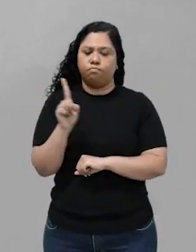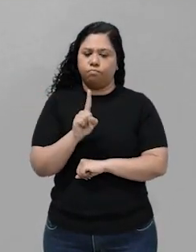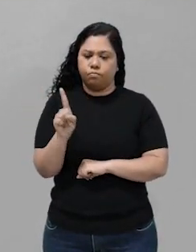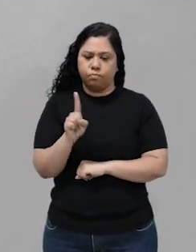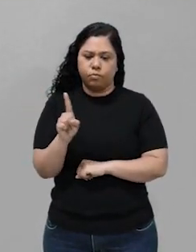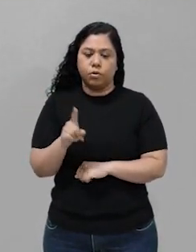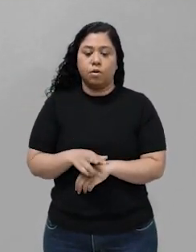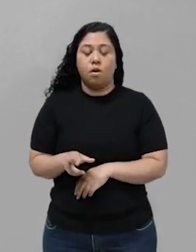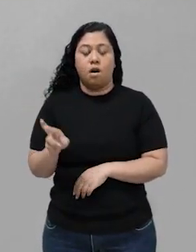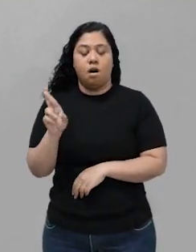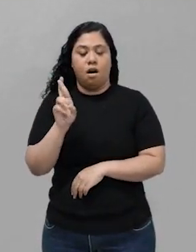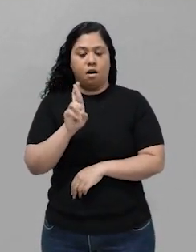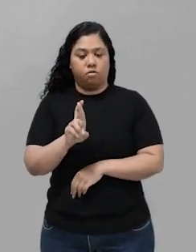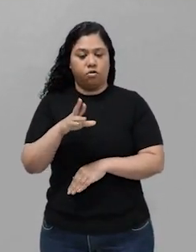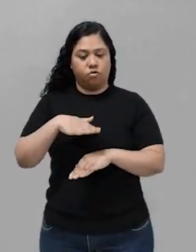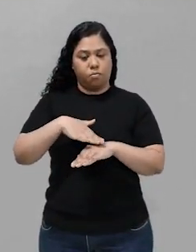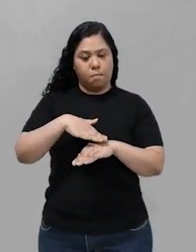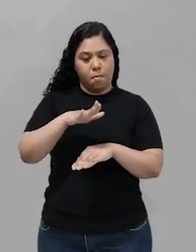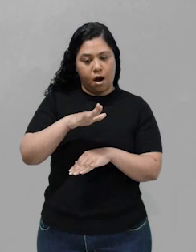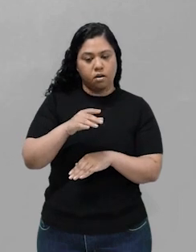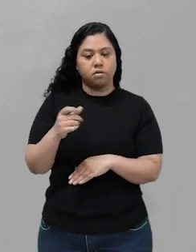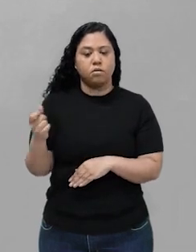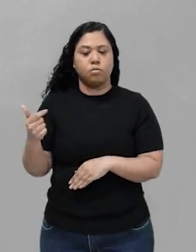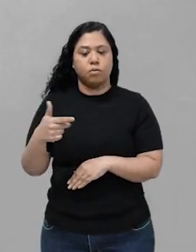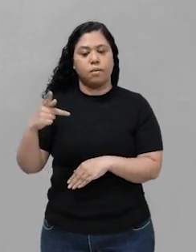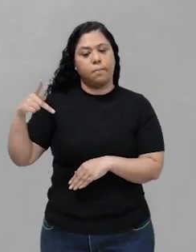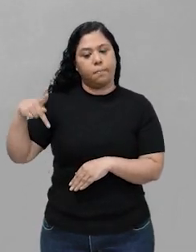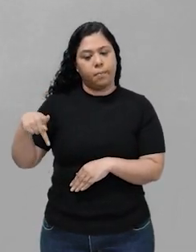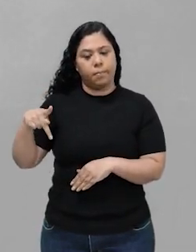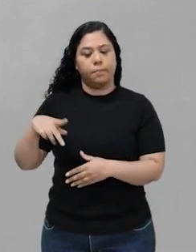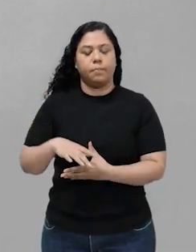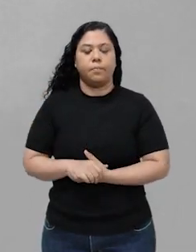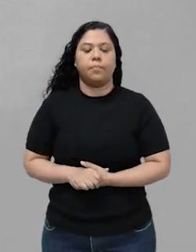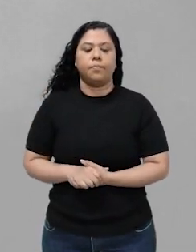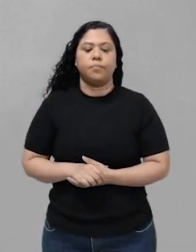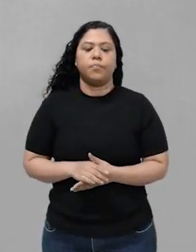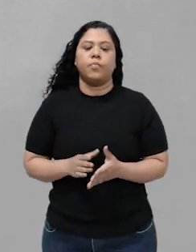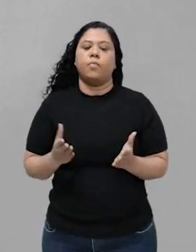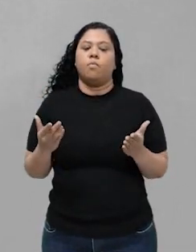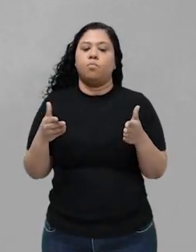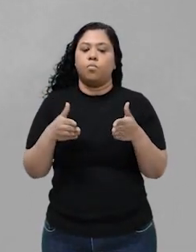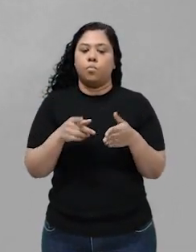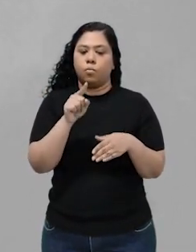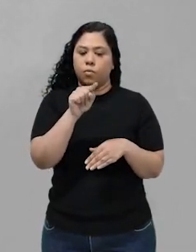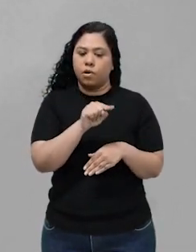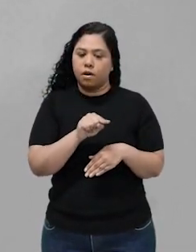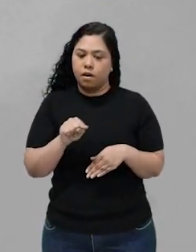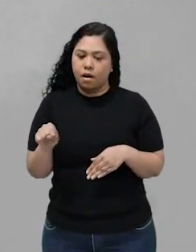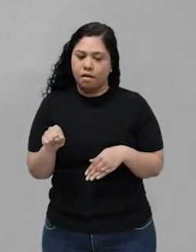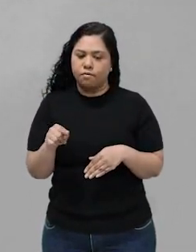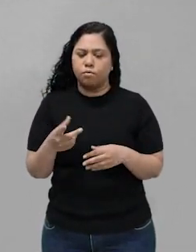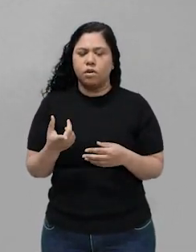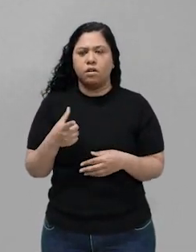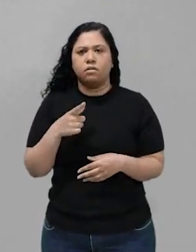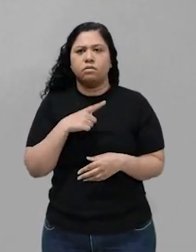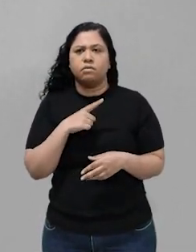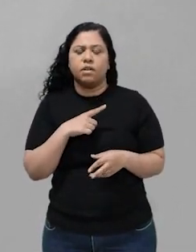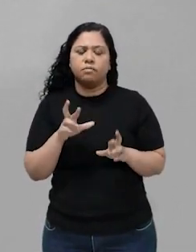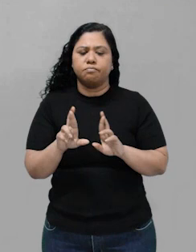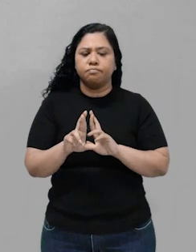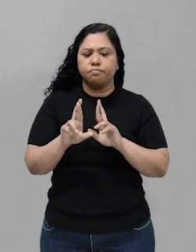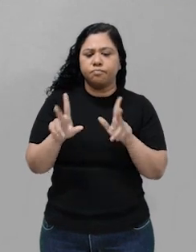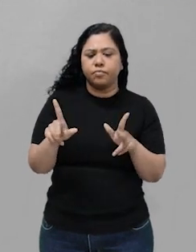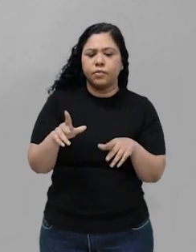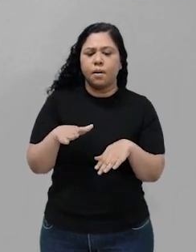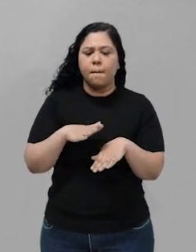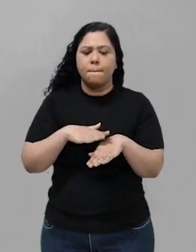reagente é maior do que produto. No gráfico do meio, tem uma situação contrária. Houve uma maior produção